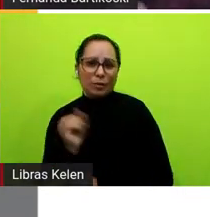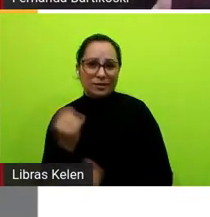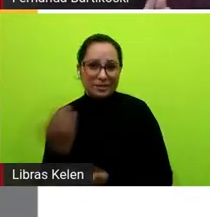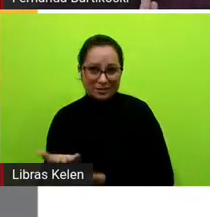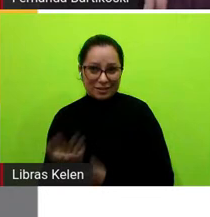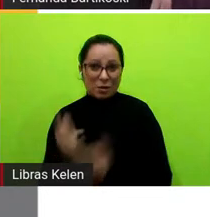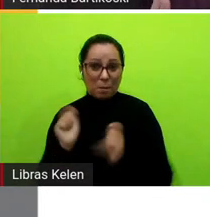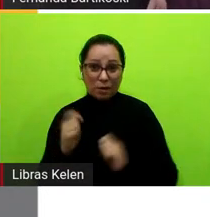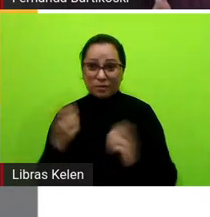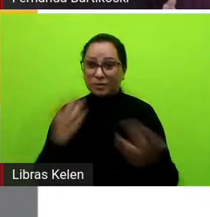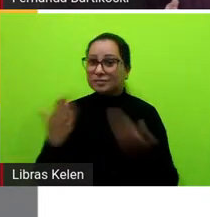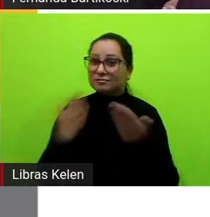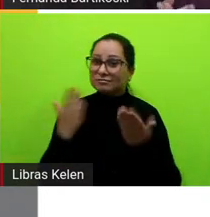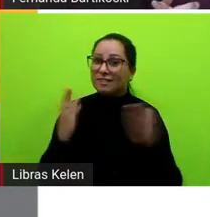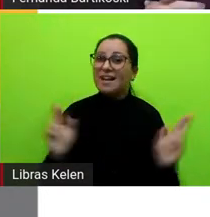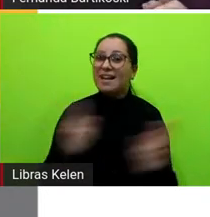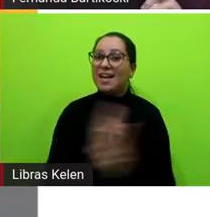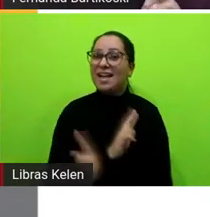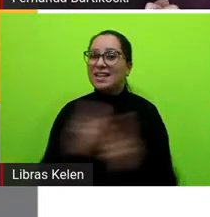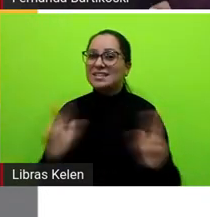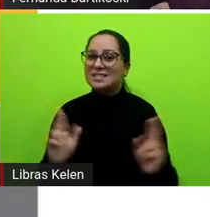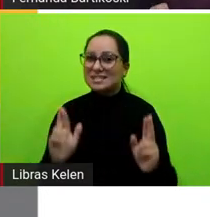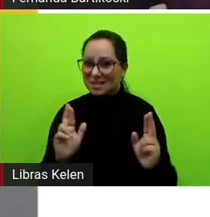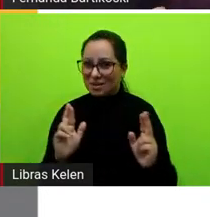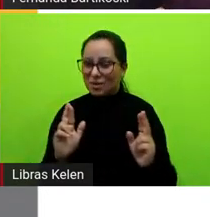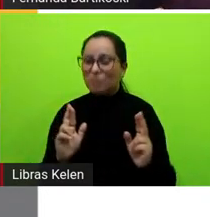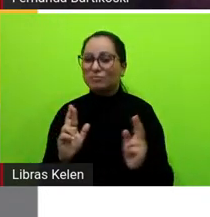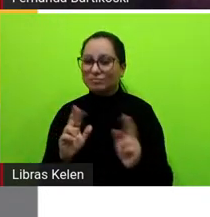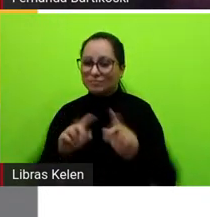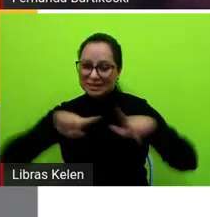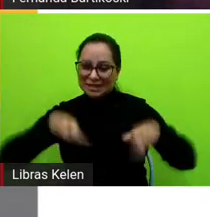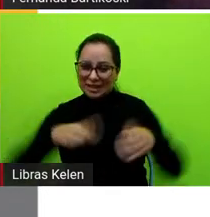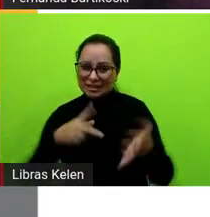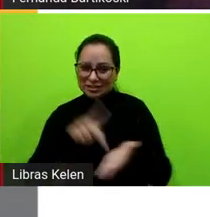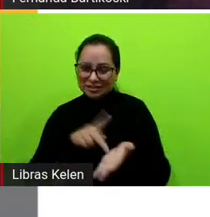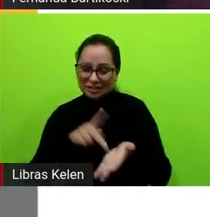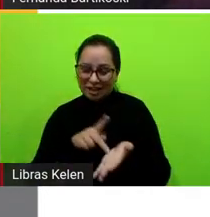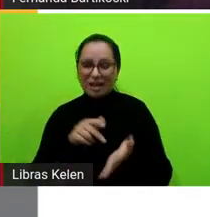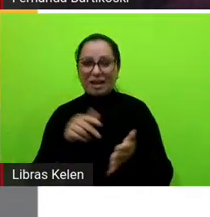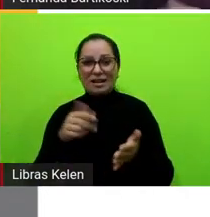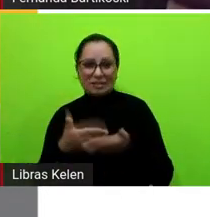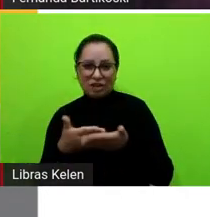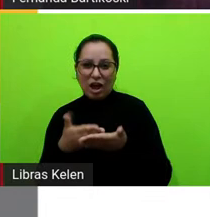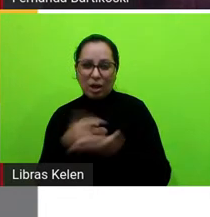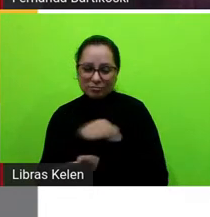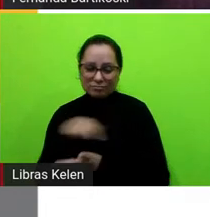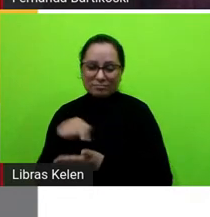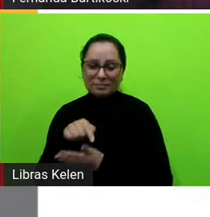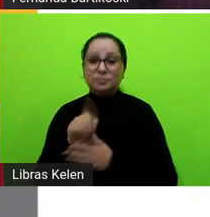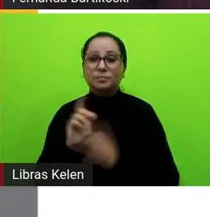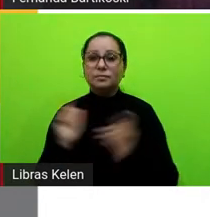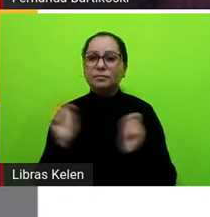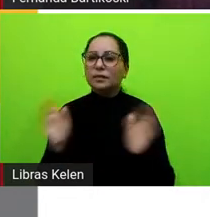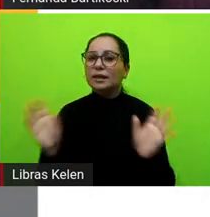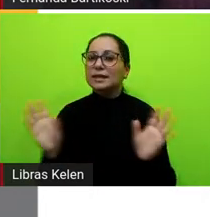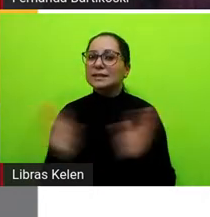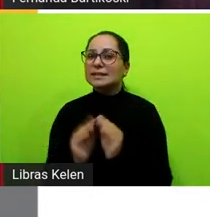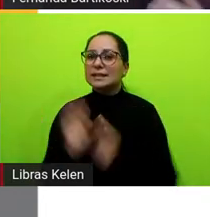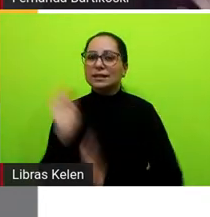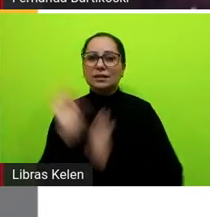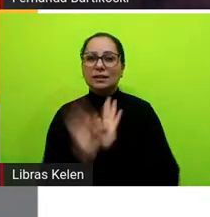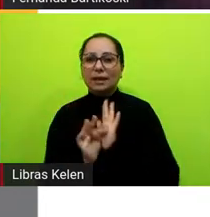relação em sala de aula então vamos fazer uma síntese do enredo